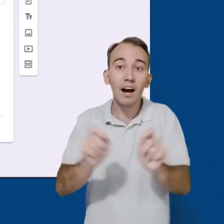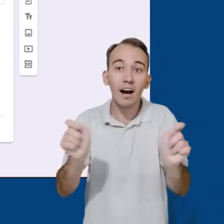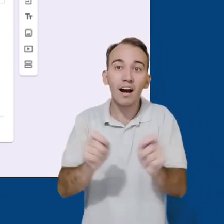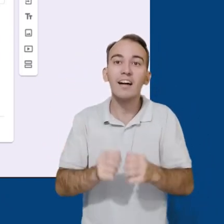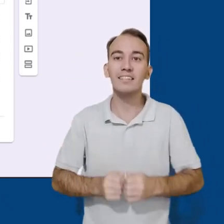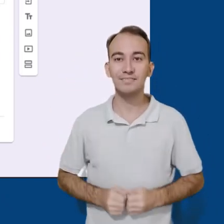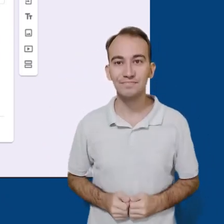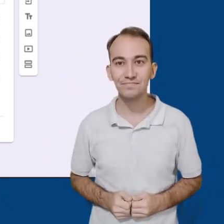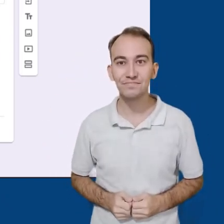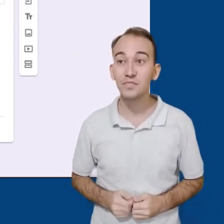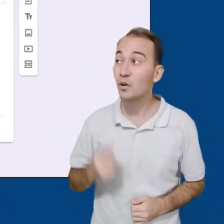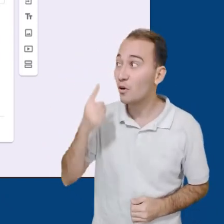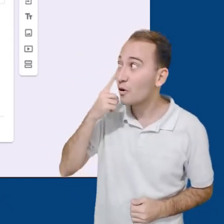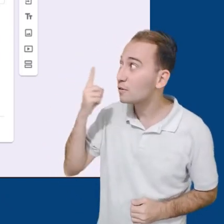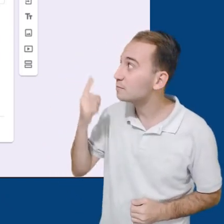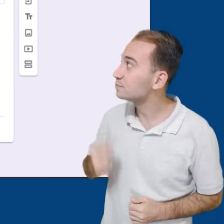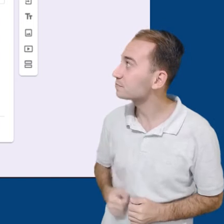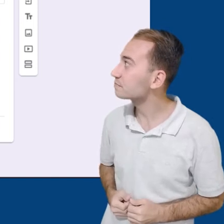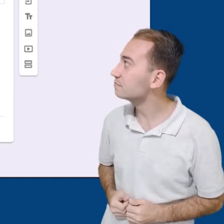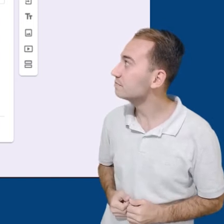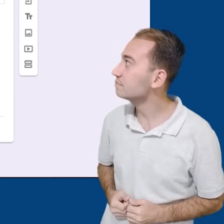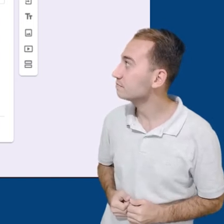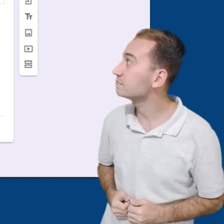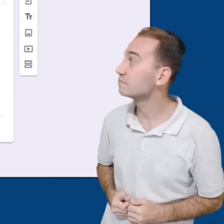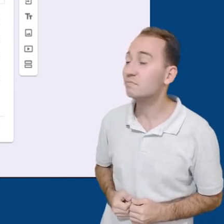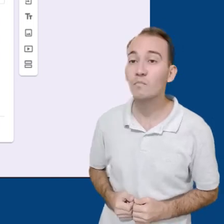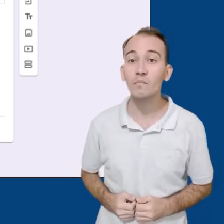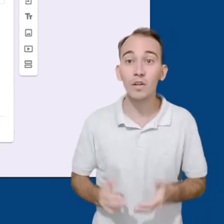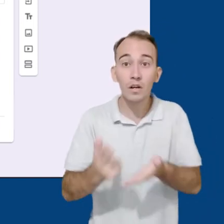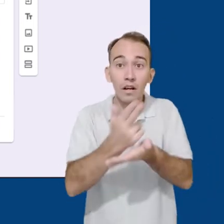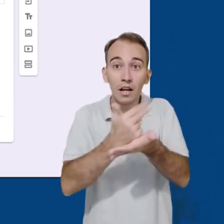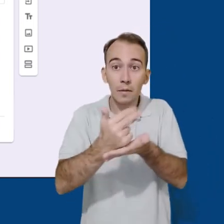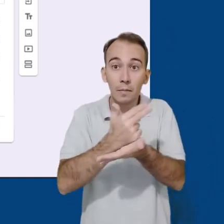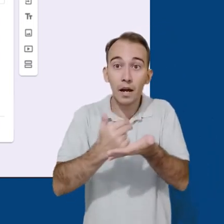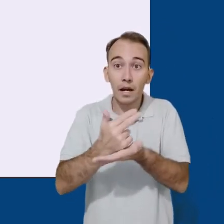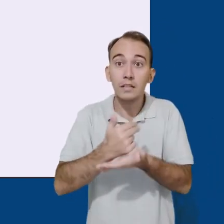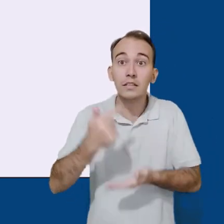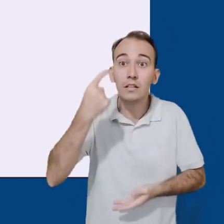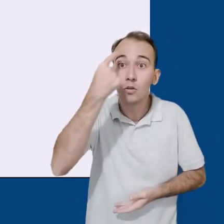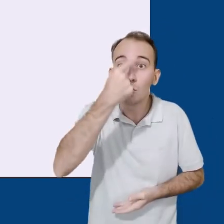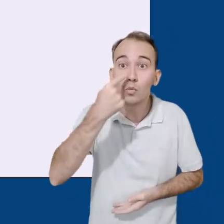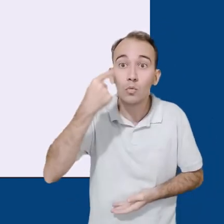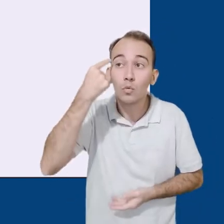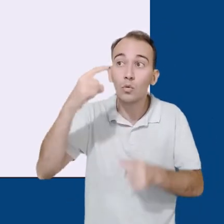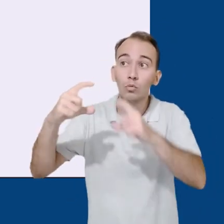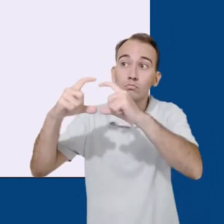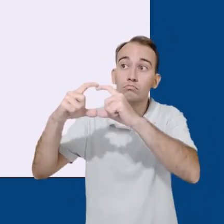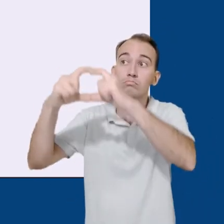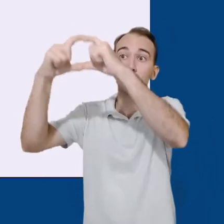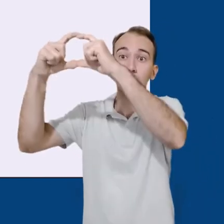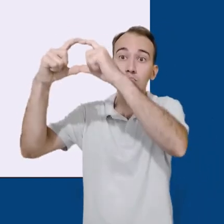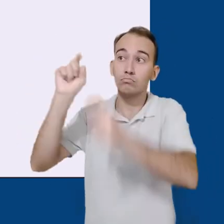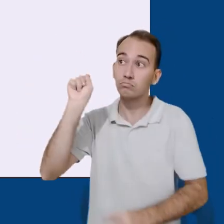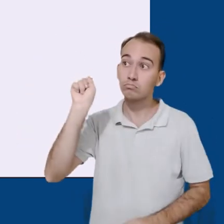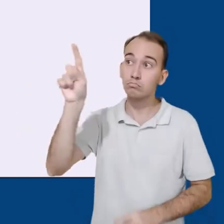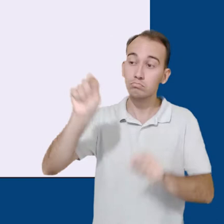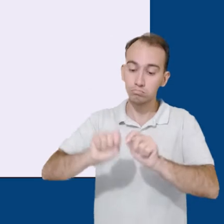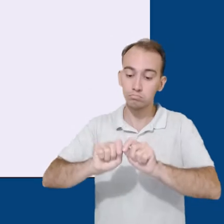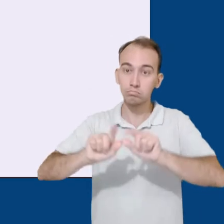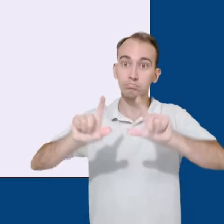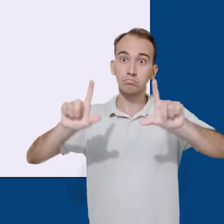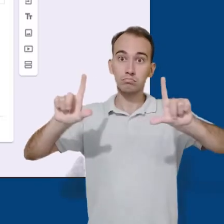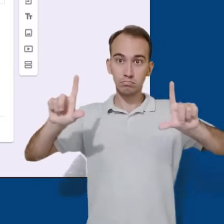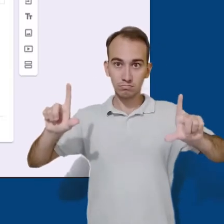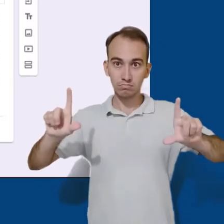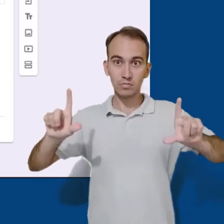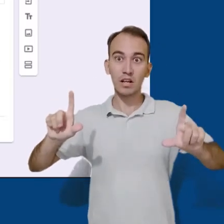Vamos ver como ficou. Na parte superior direita da tela, temos o ícone de um olho. Por ali, podemos visualizar o formulário como ele está ficando.